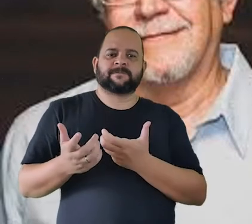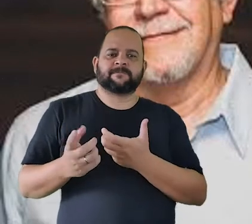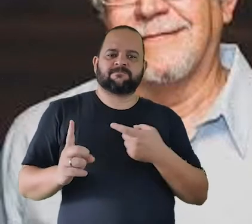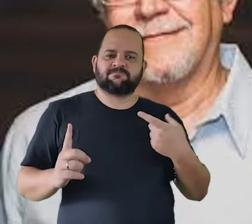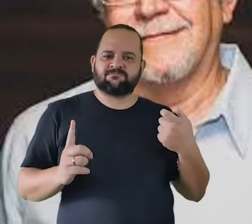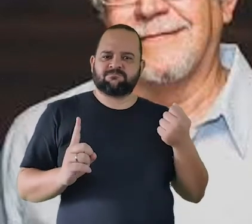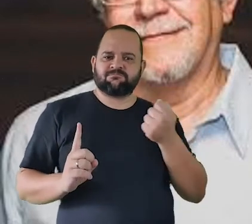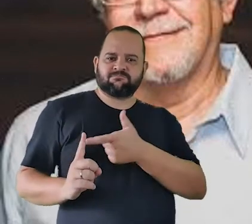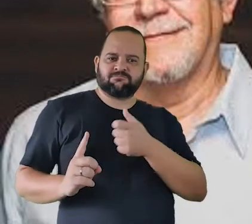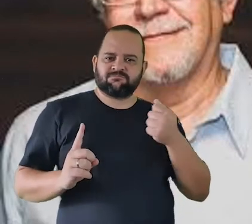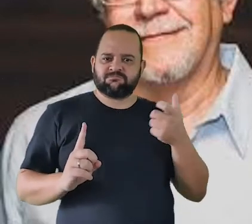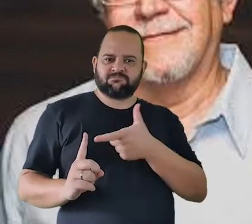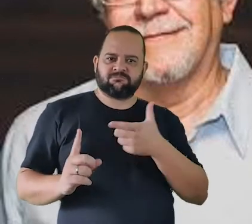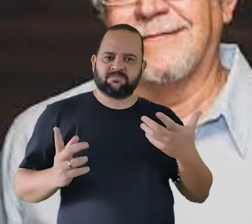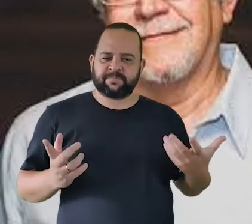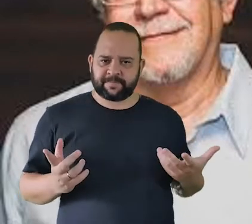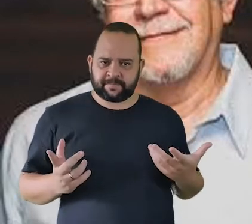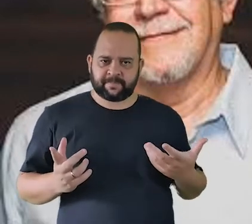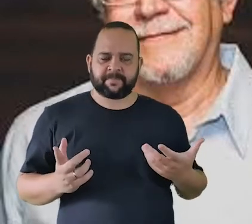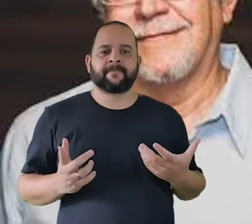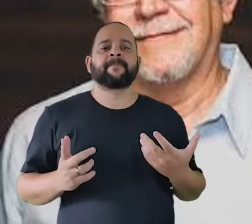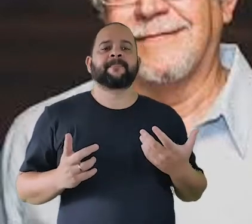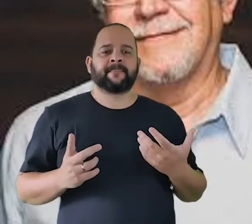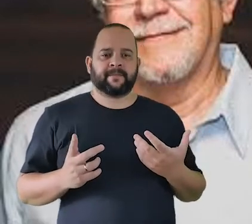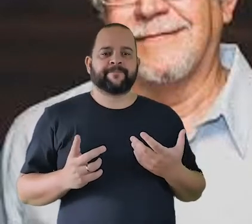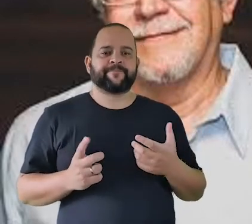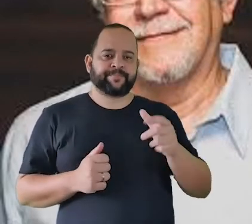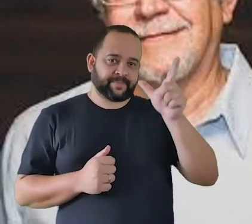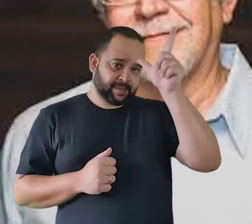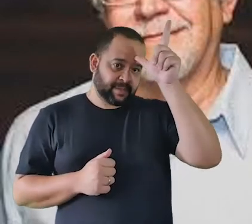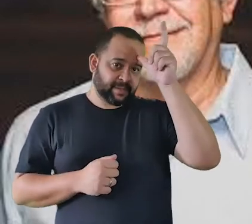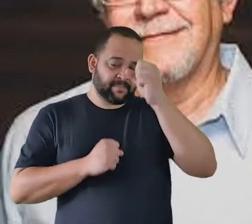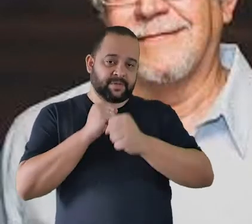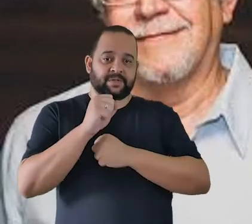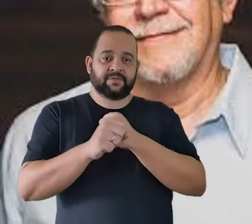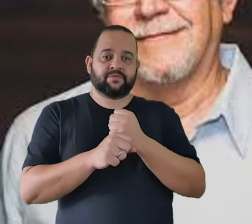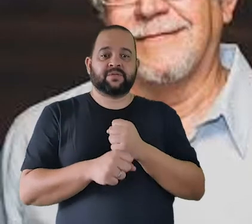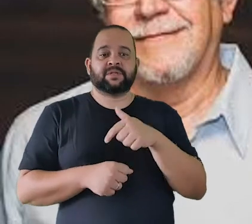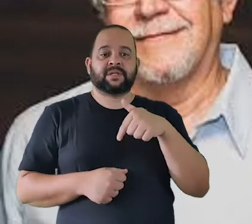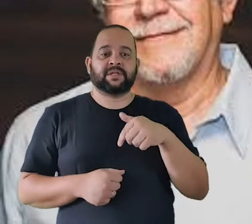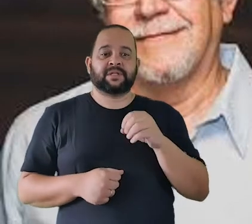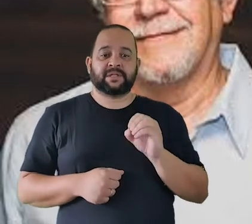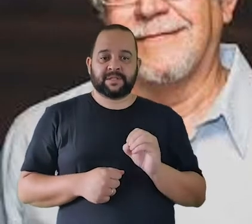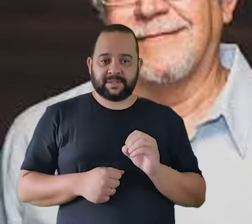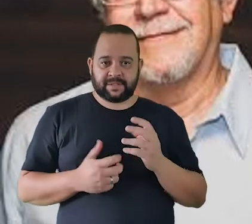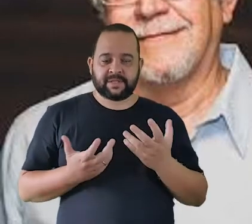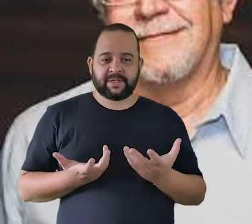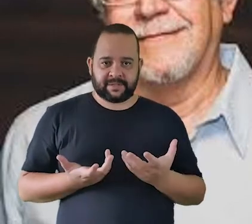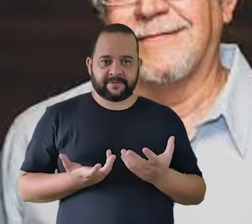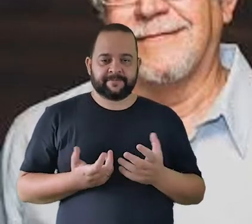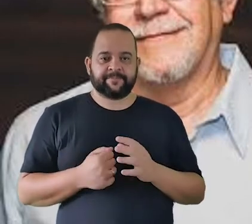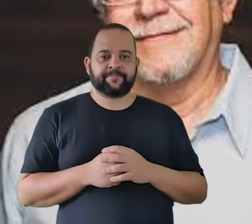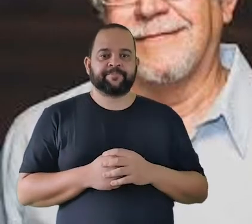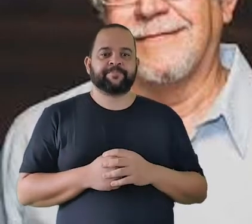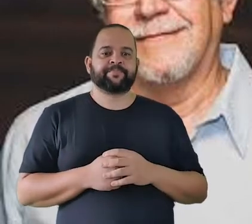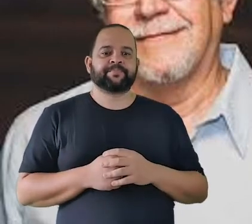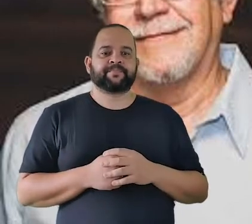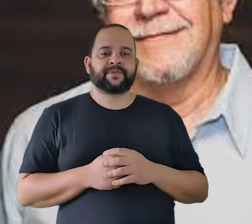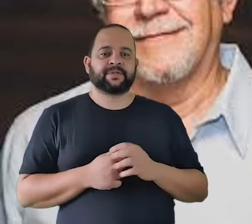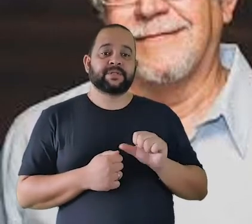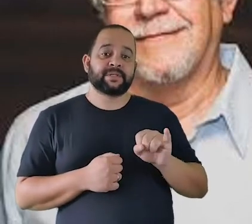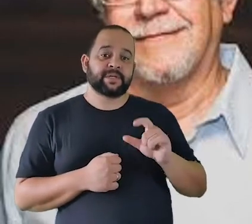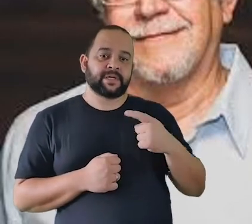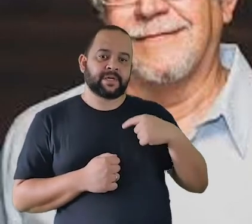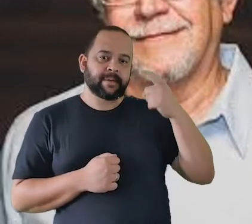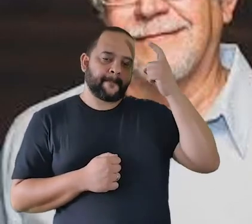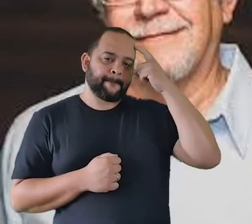musicalmente quanto profissionalmente vai para a Alemanha na década de 70 não dá para a dizer que é bem um exílio mas